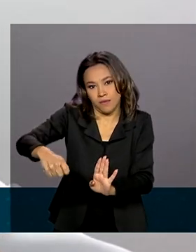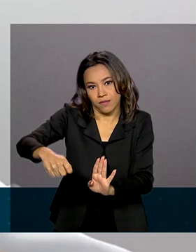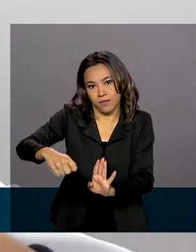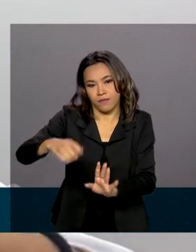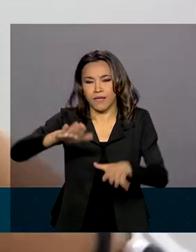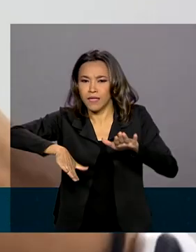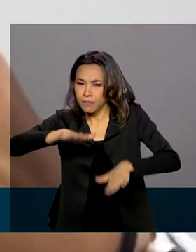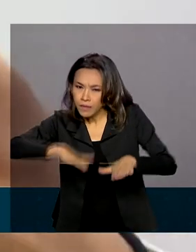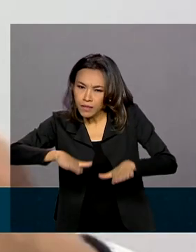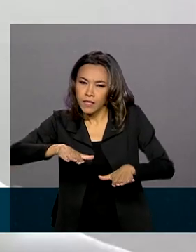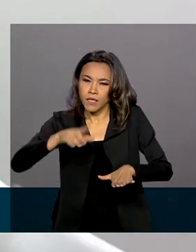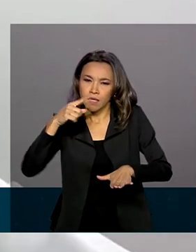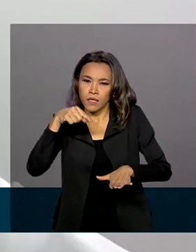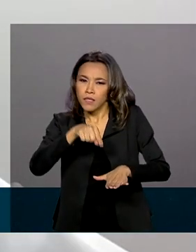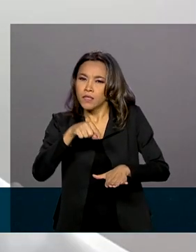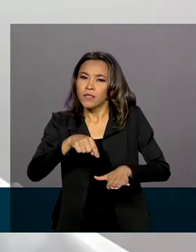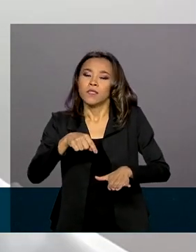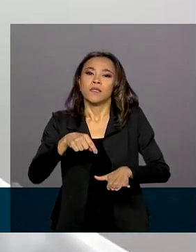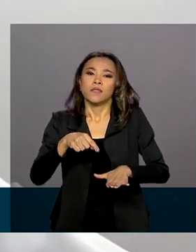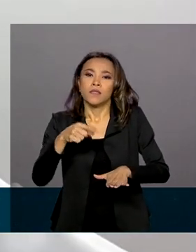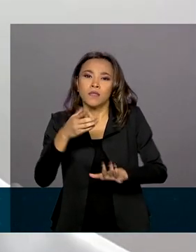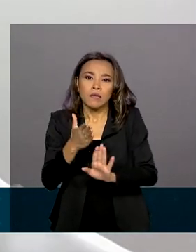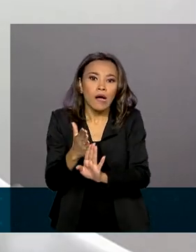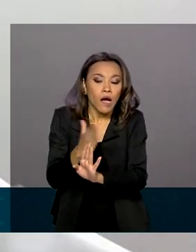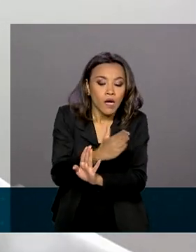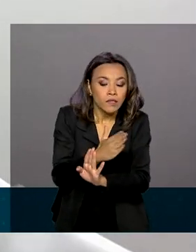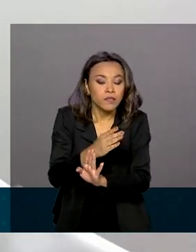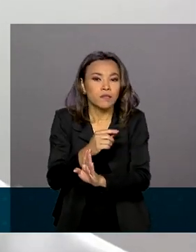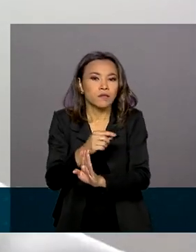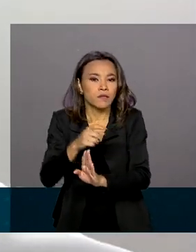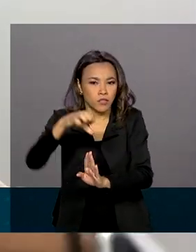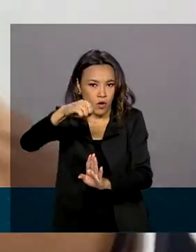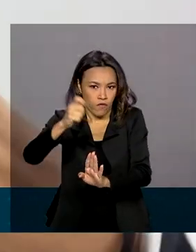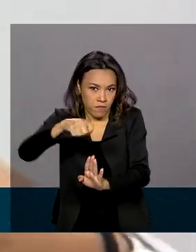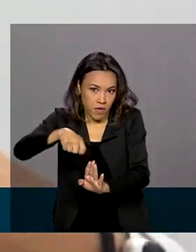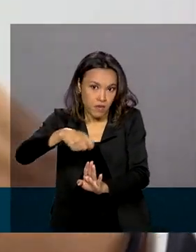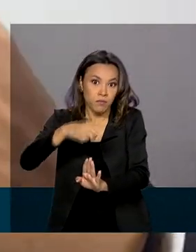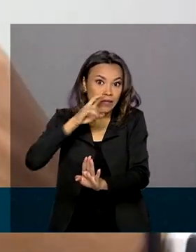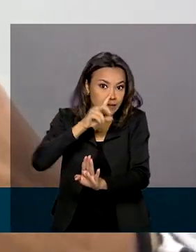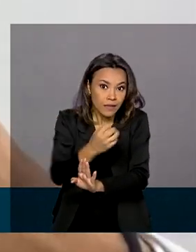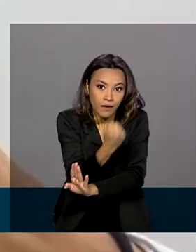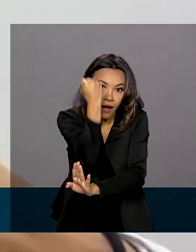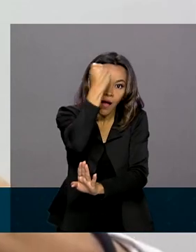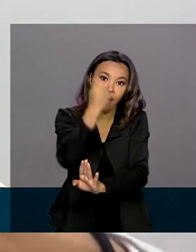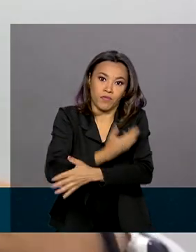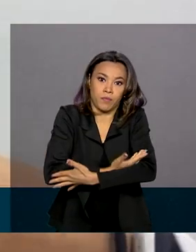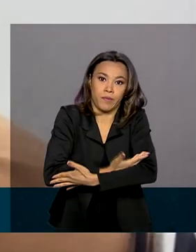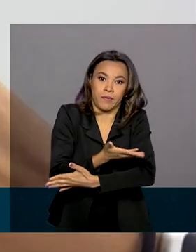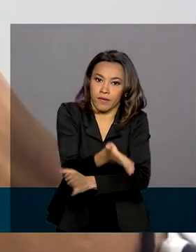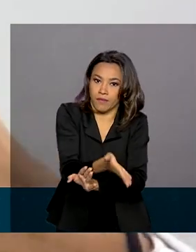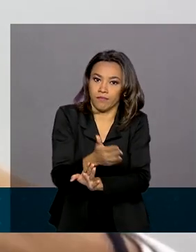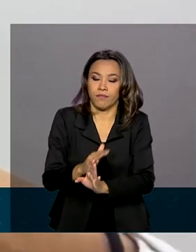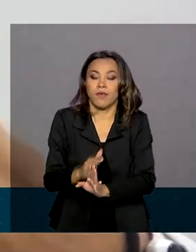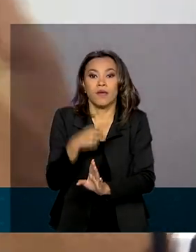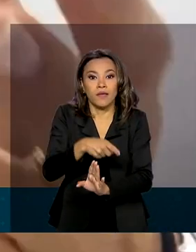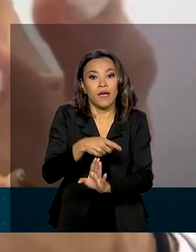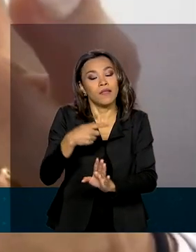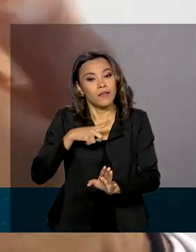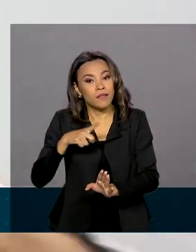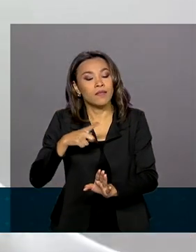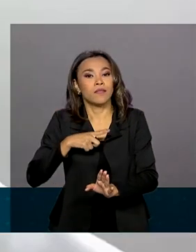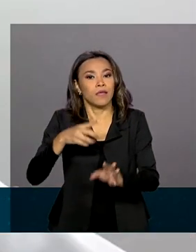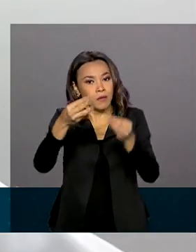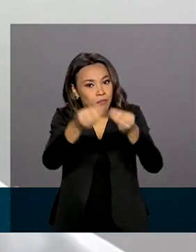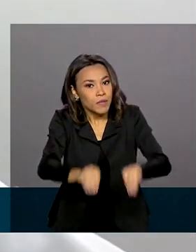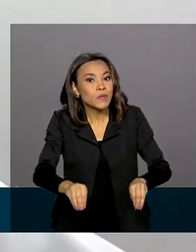intensidade dessa prematuridade, pode ser uma criança extremamente grave e que pode levar a comprometimento para o